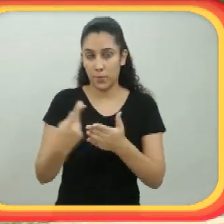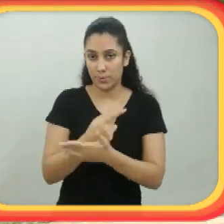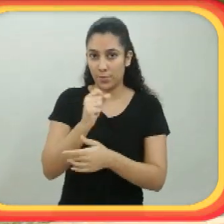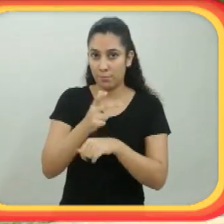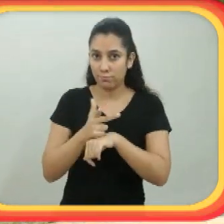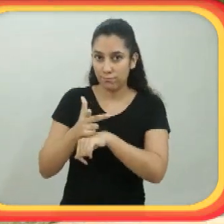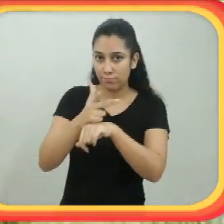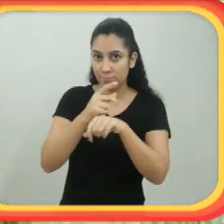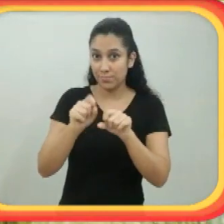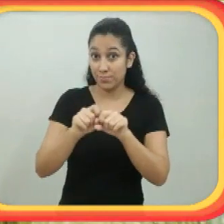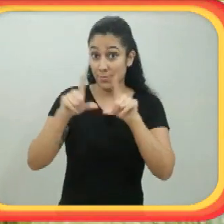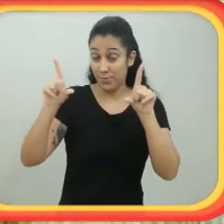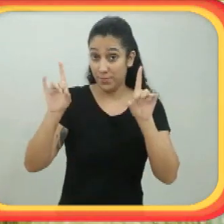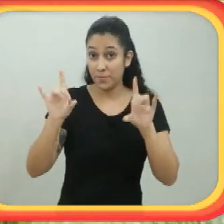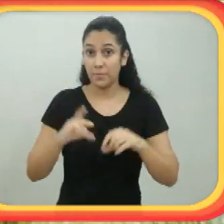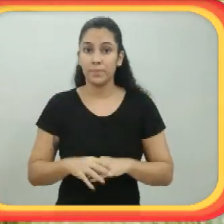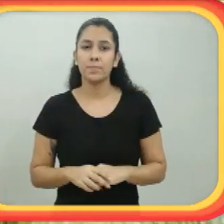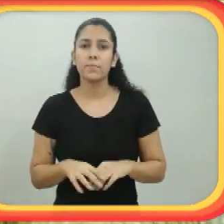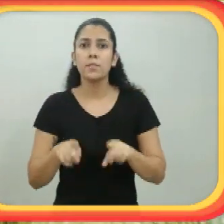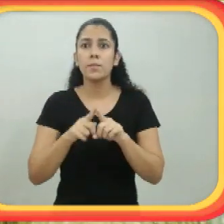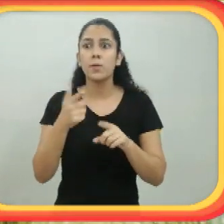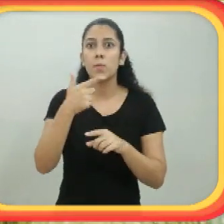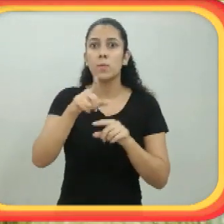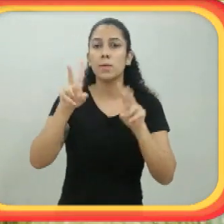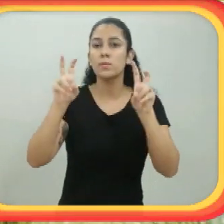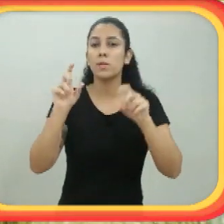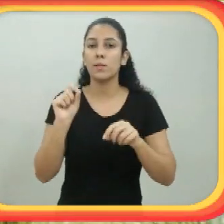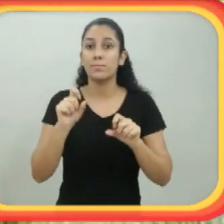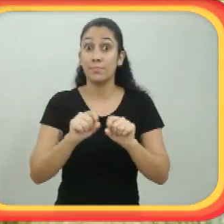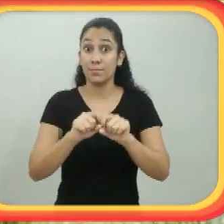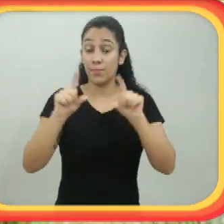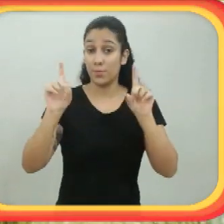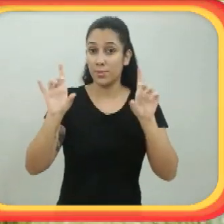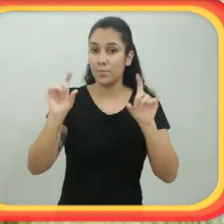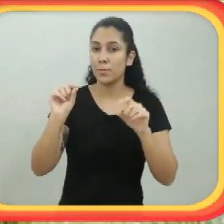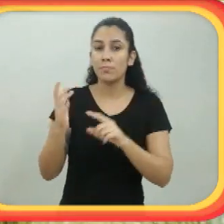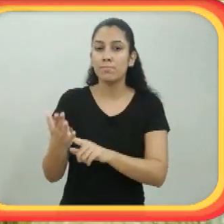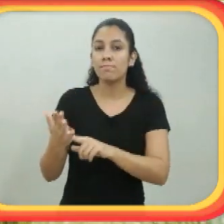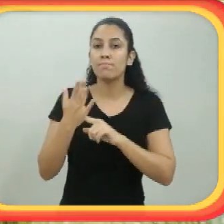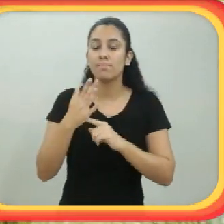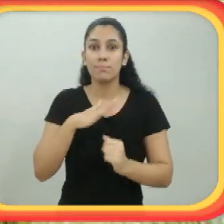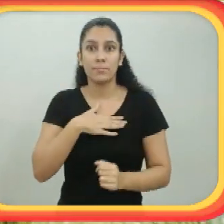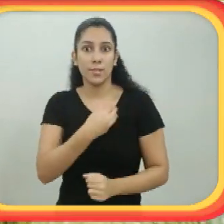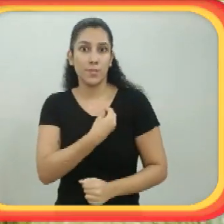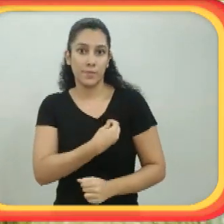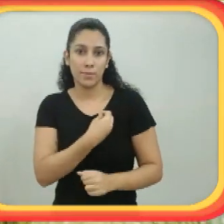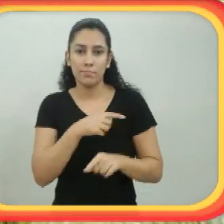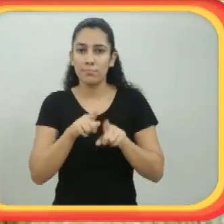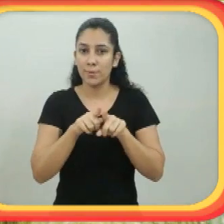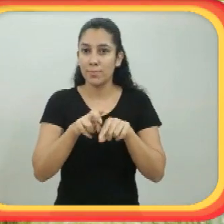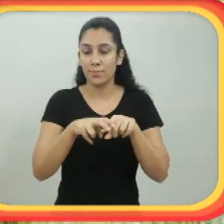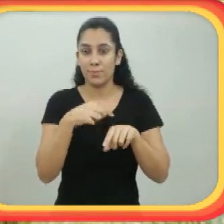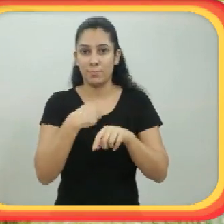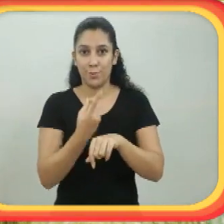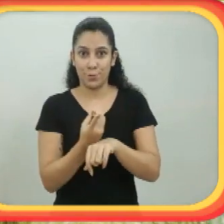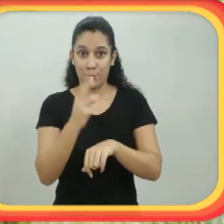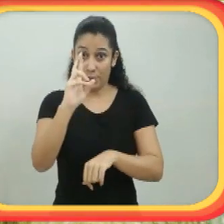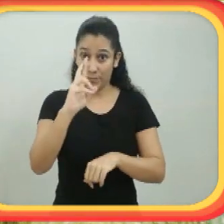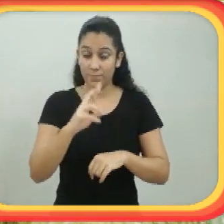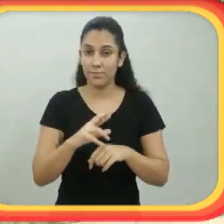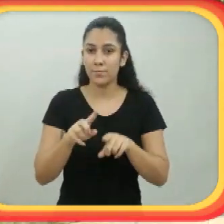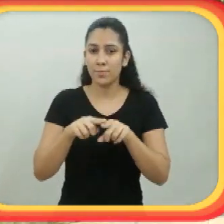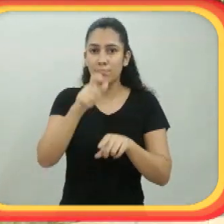programa especial. E a outra coisa que o programa especial trouxe de precioso para a minha vida foi o meu